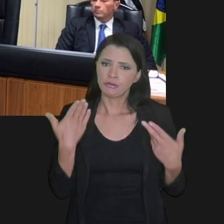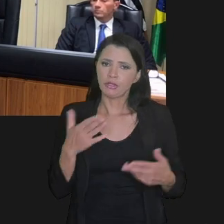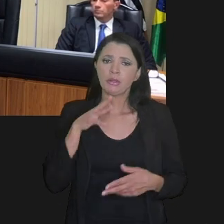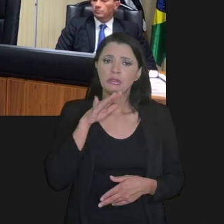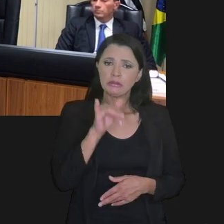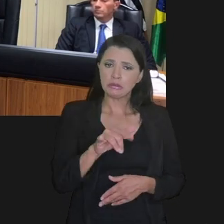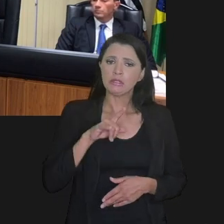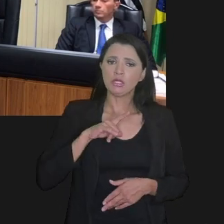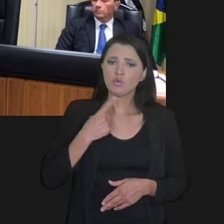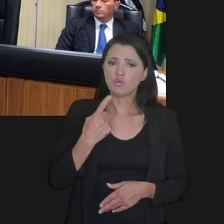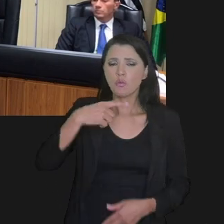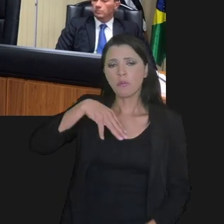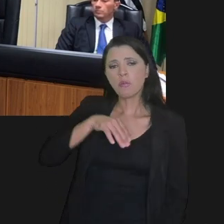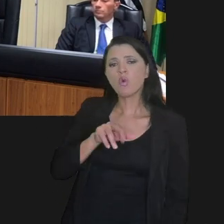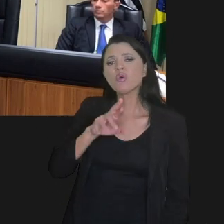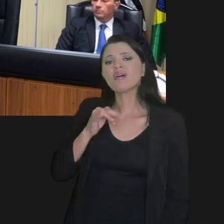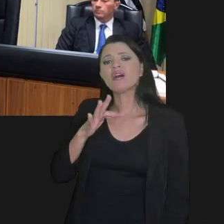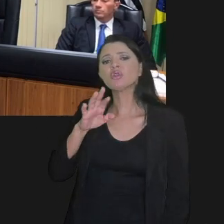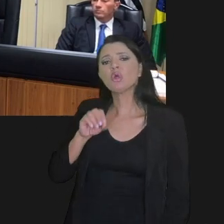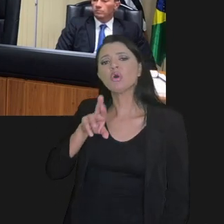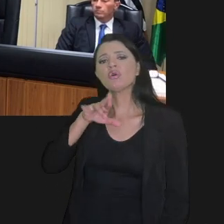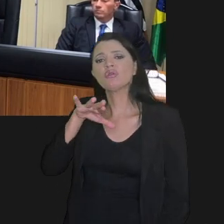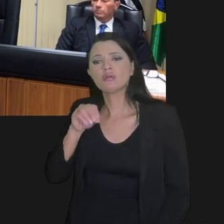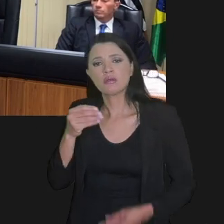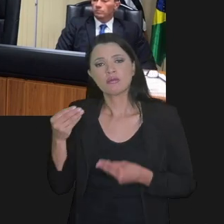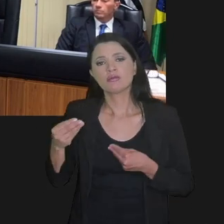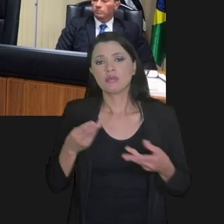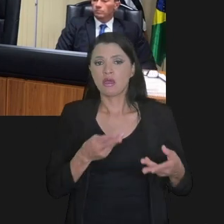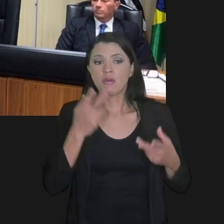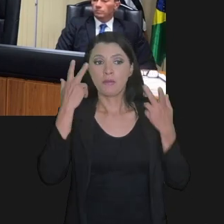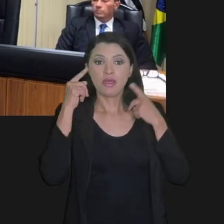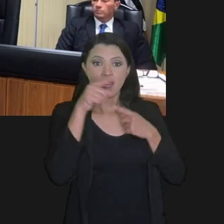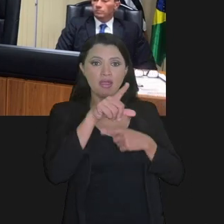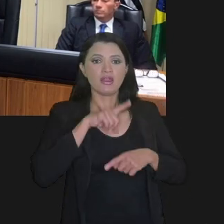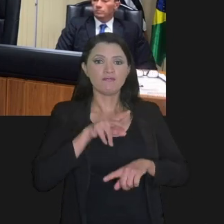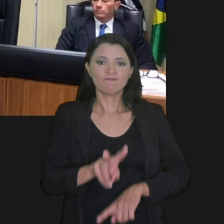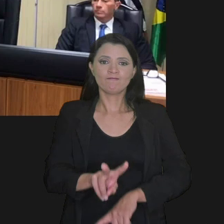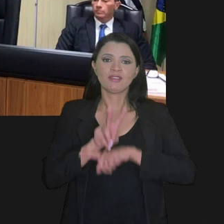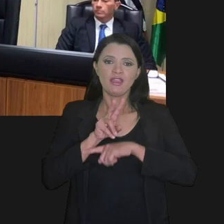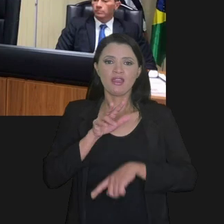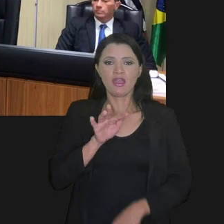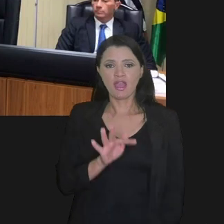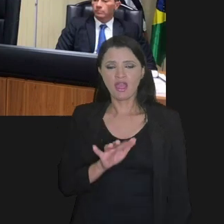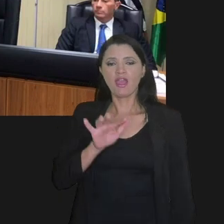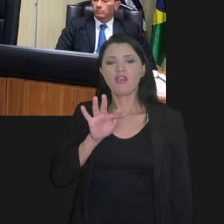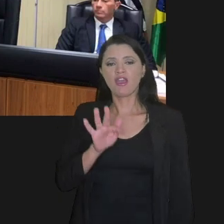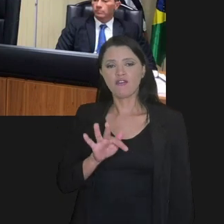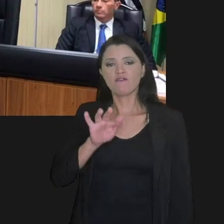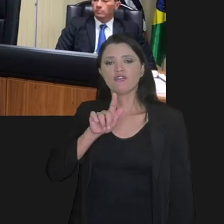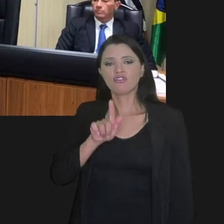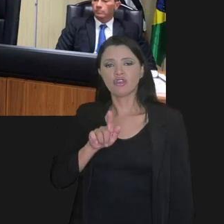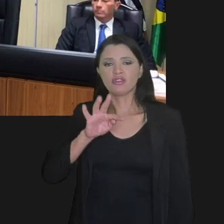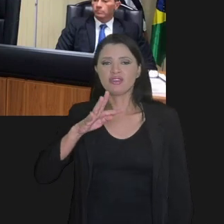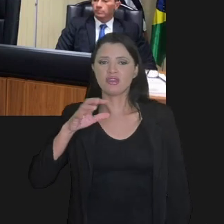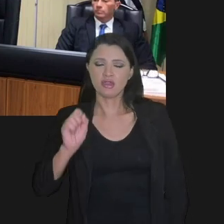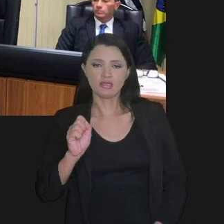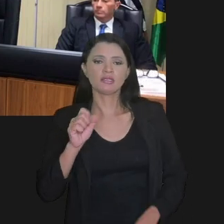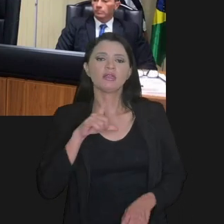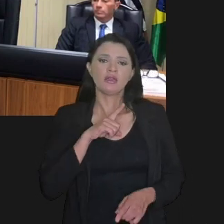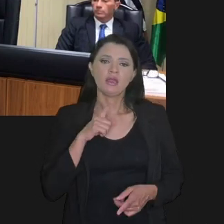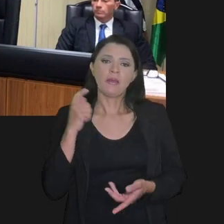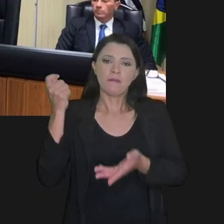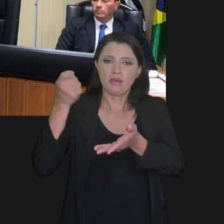Então, obviamente, se alguma moratória é dada, normalmente é quando o contribuinte tem créditos de FGTS e